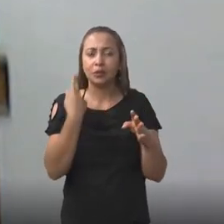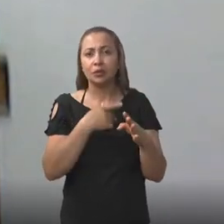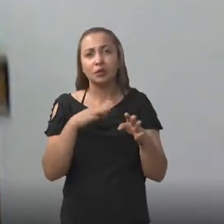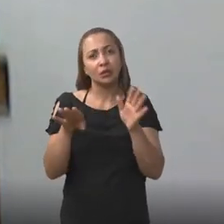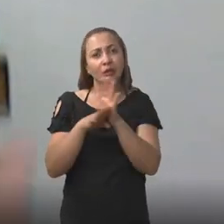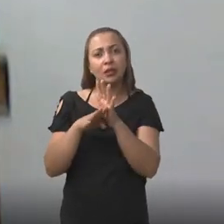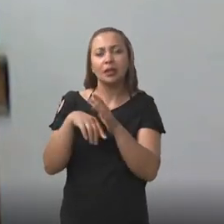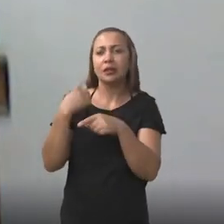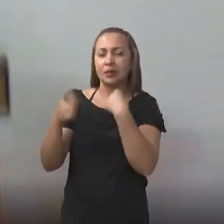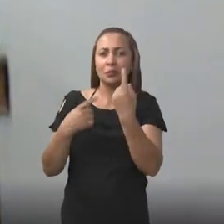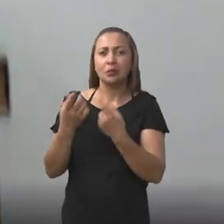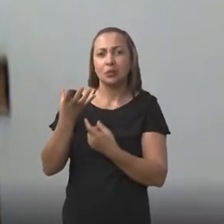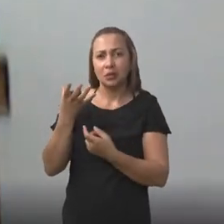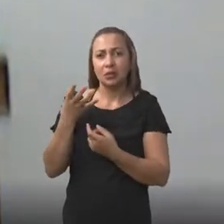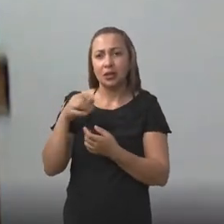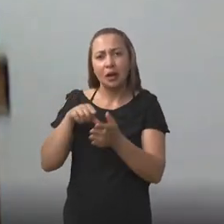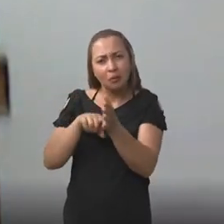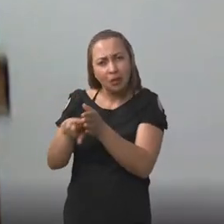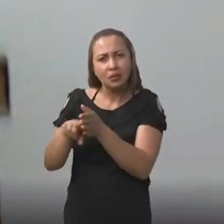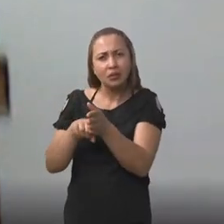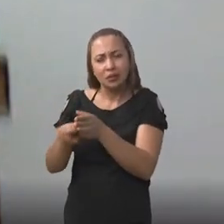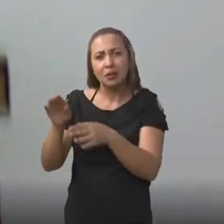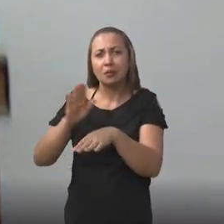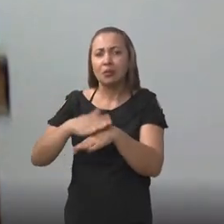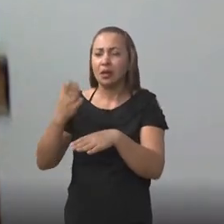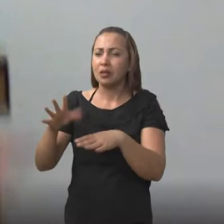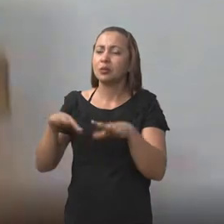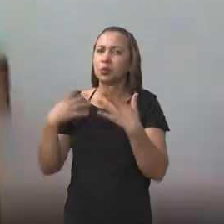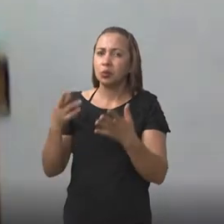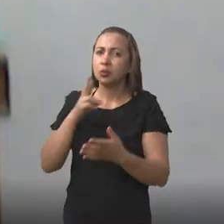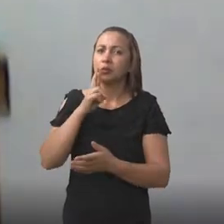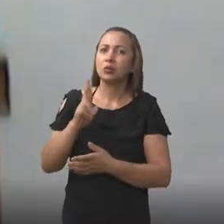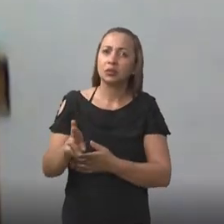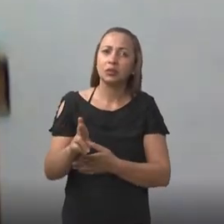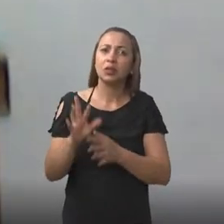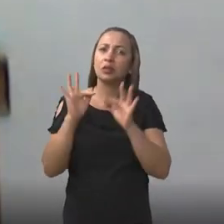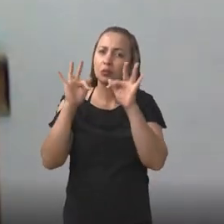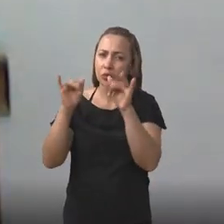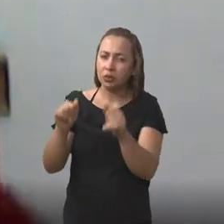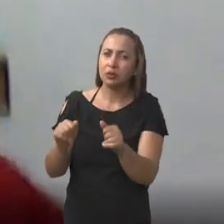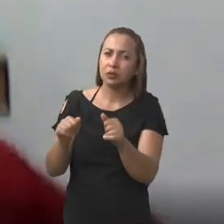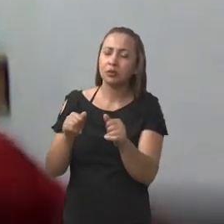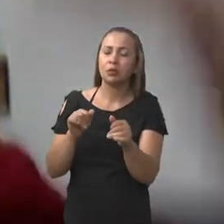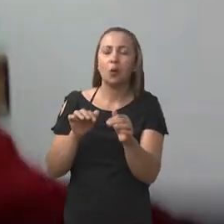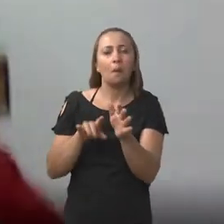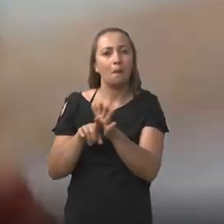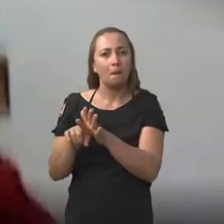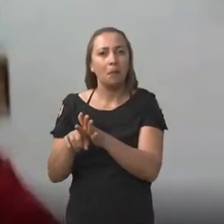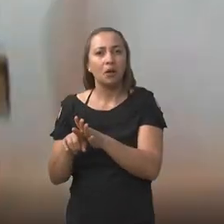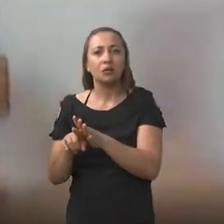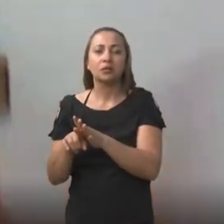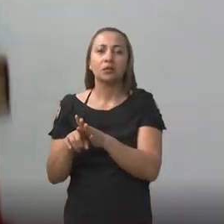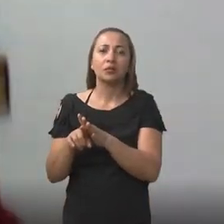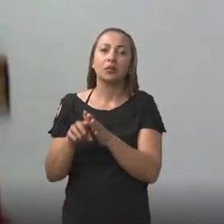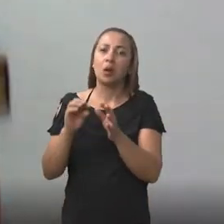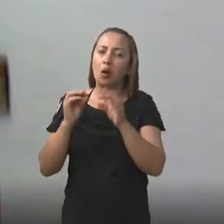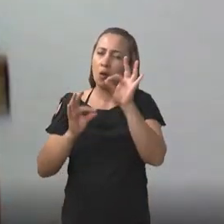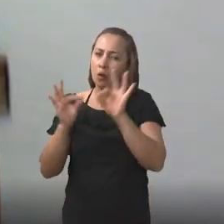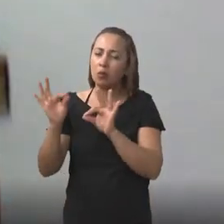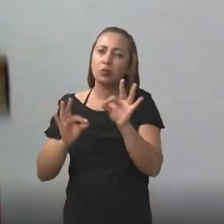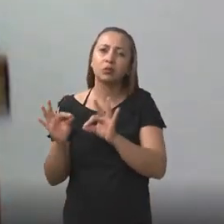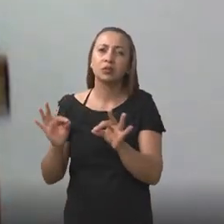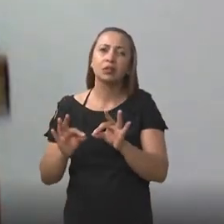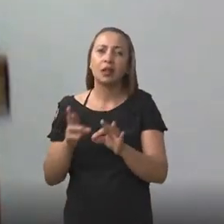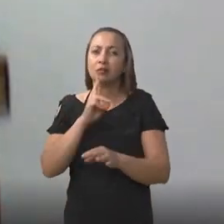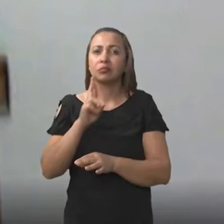atenção e a gente até pretende depois investigar mais quando o resultado estiver no final da pesquisa, para ver se isso vai